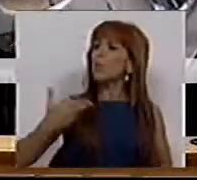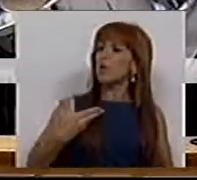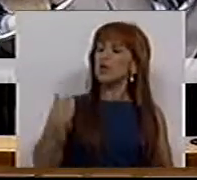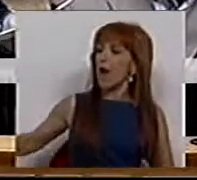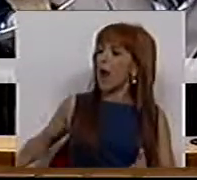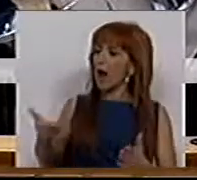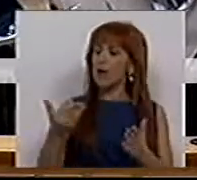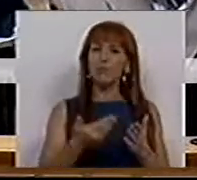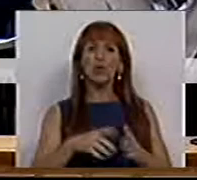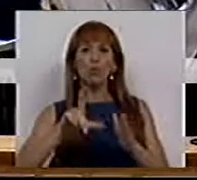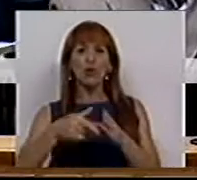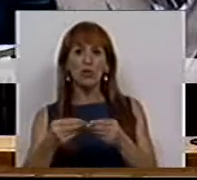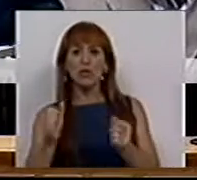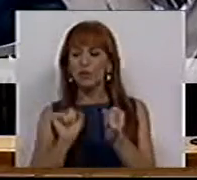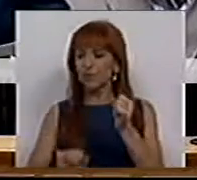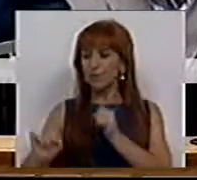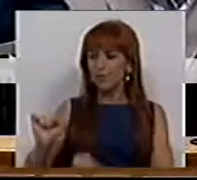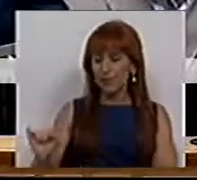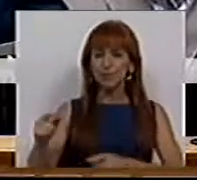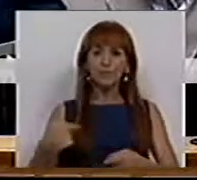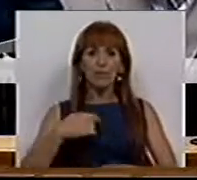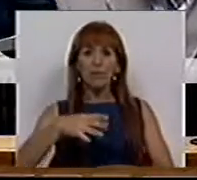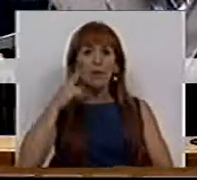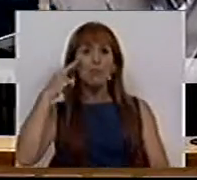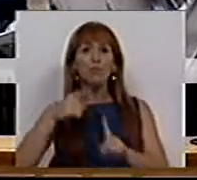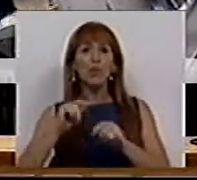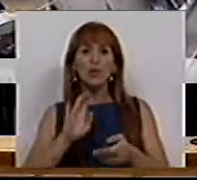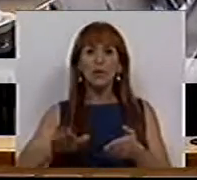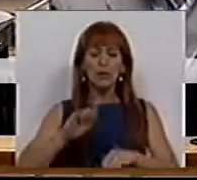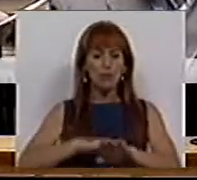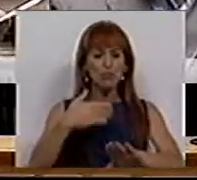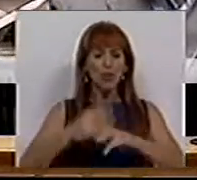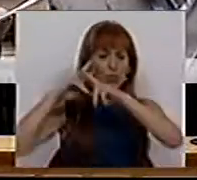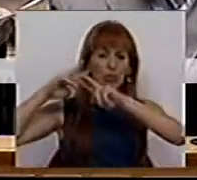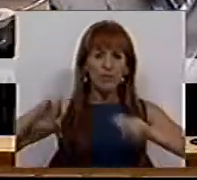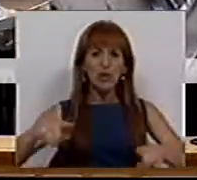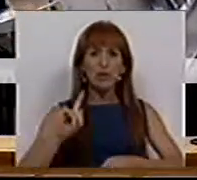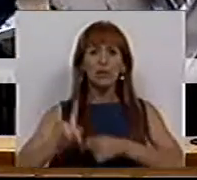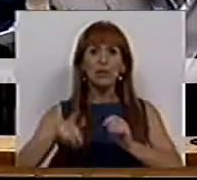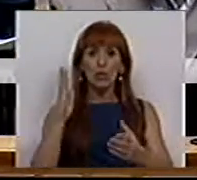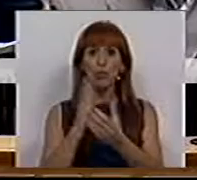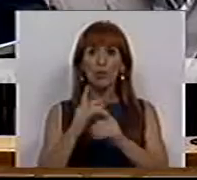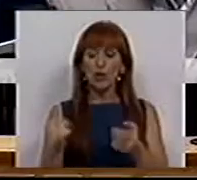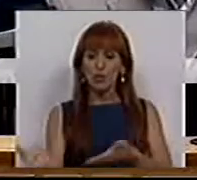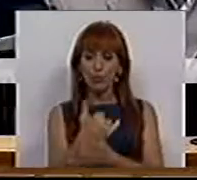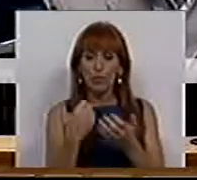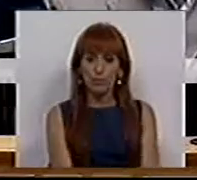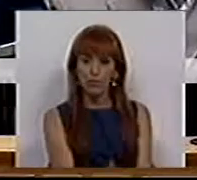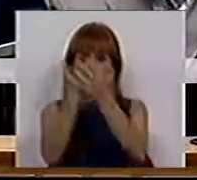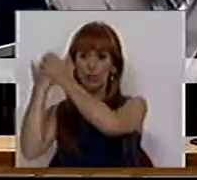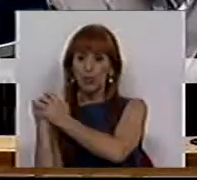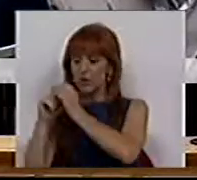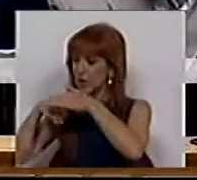apresentou um projeto de resolução que visa o reforço da investigação no processo pós-colheita e